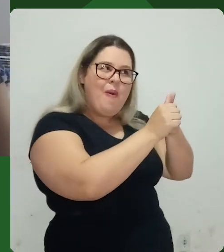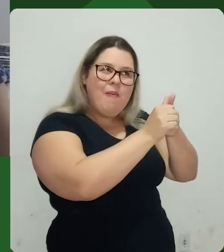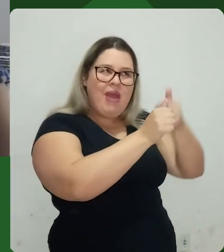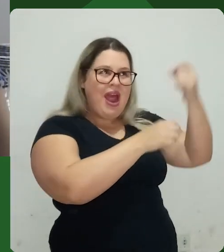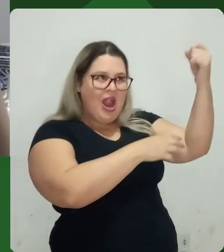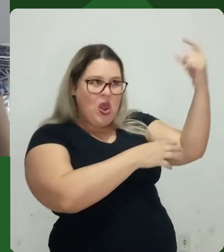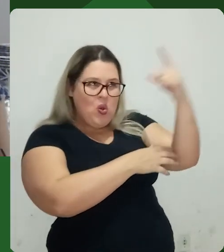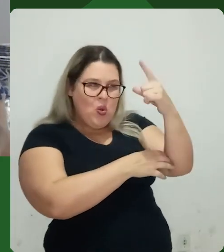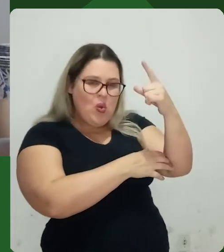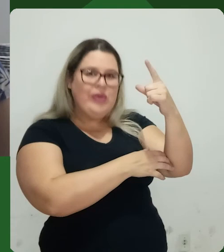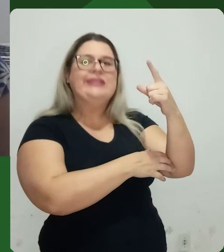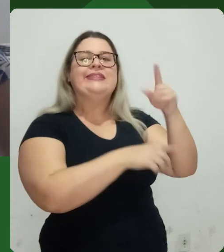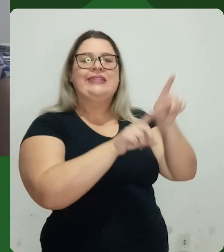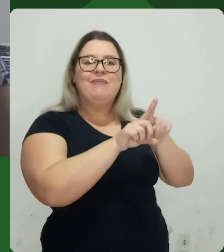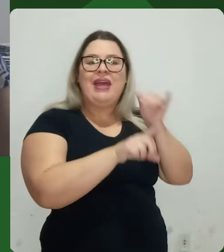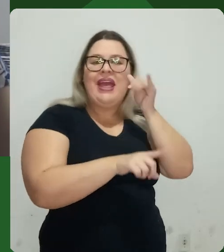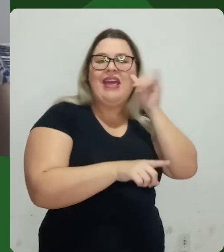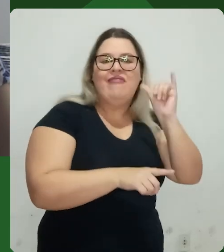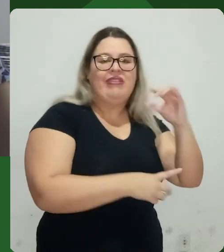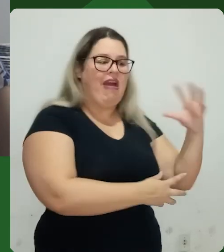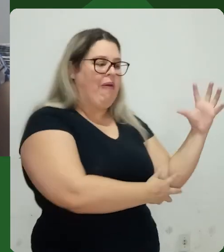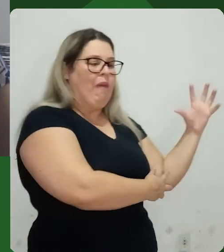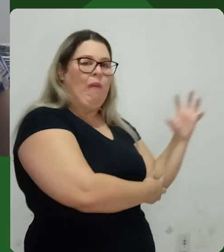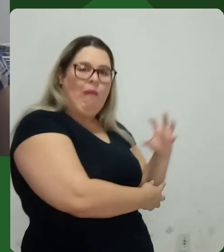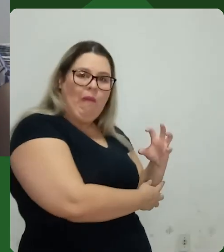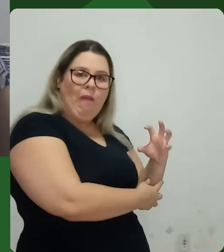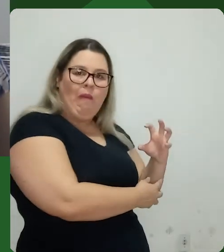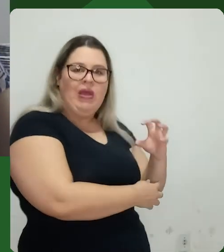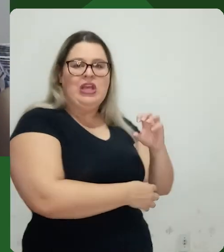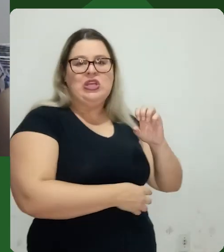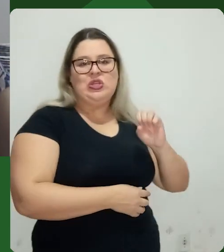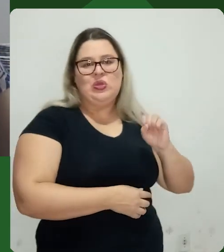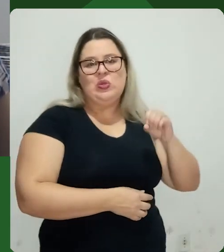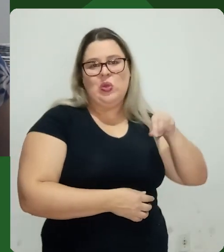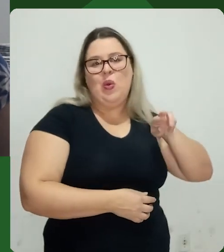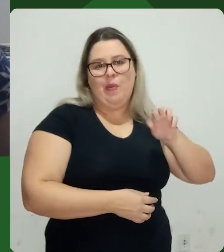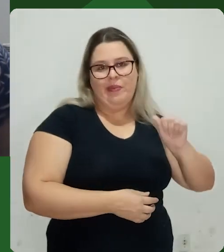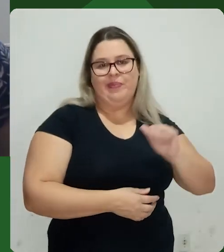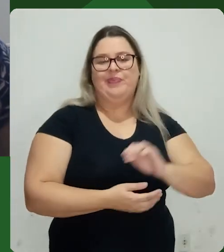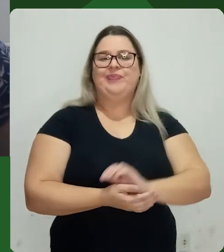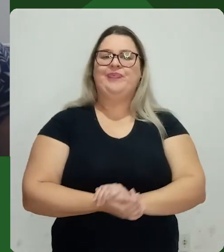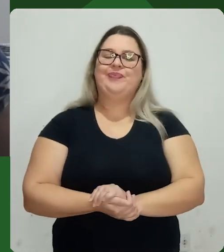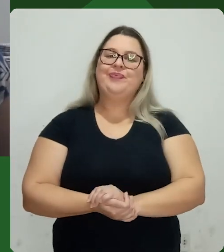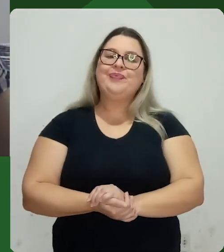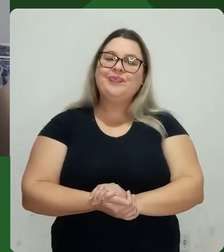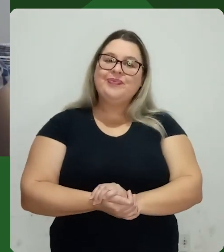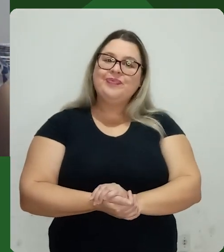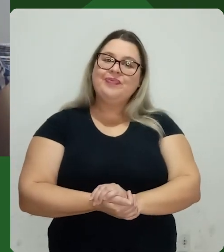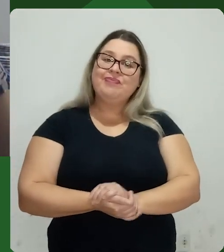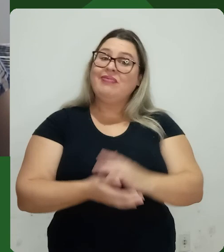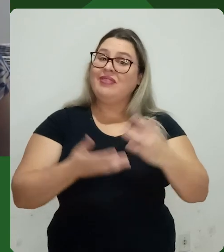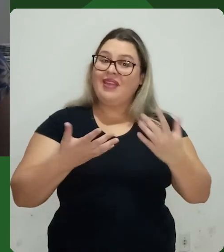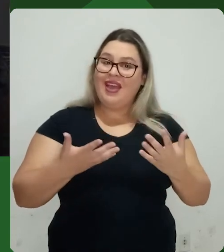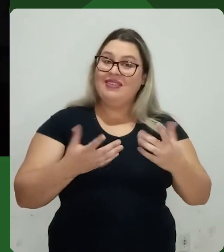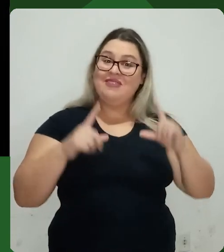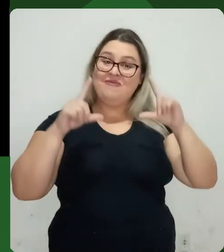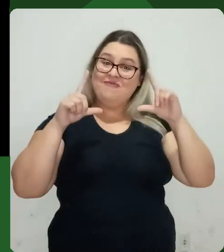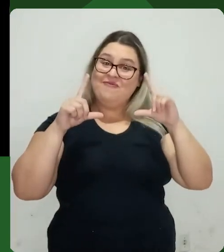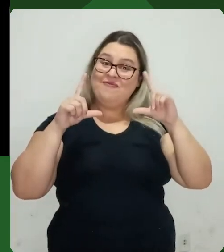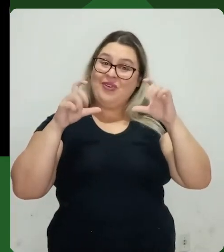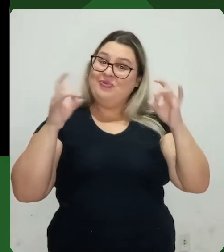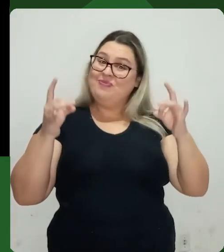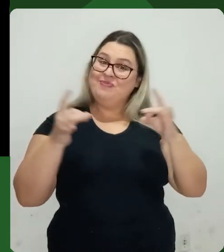e fugir de eventuais brilhos, sombras e coisas estranhas que estavam surgindo na minha cena. Então essa é outra dificuldade.